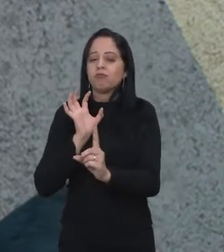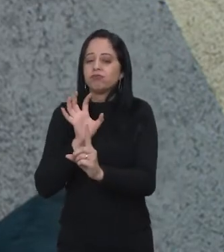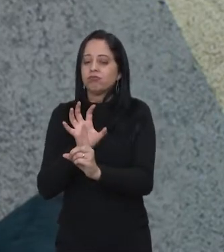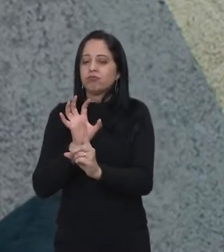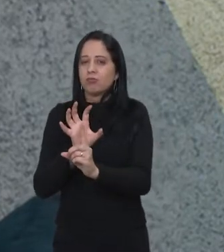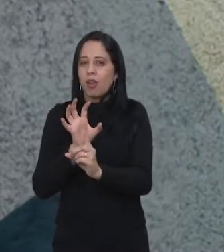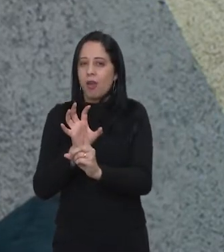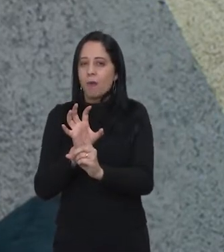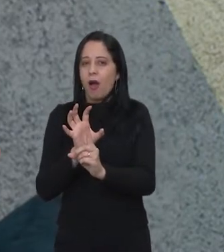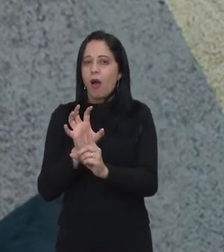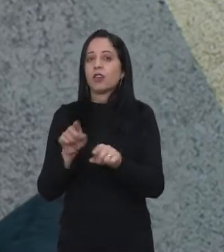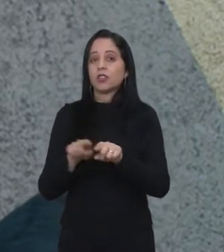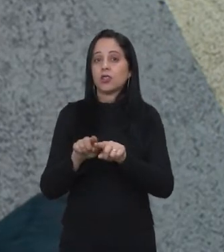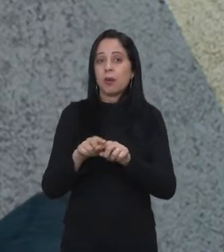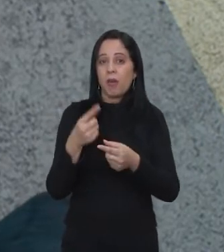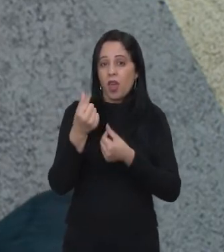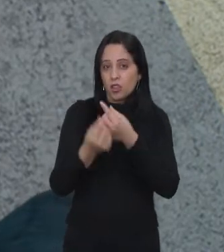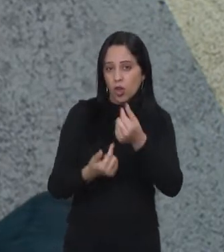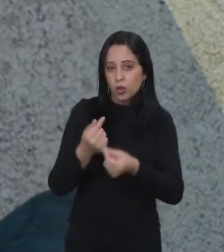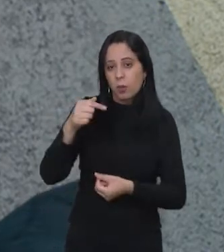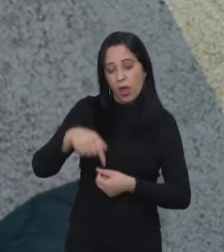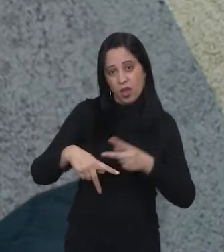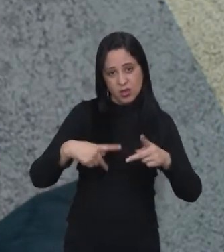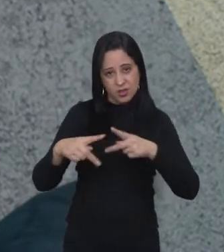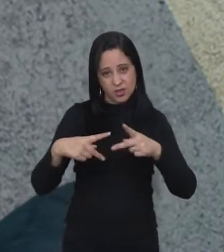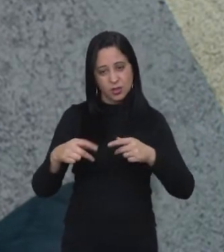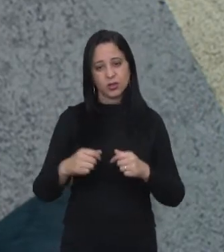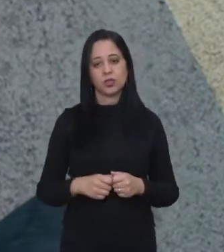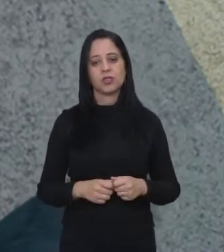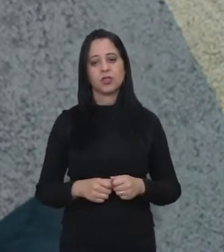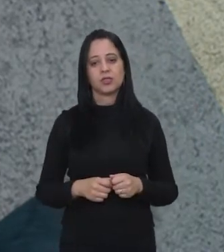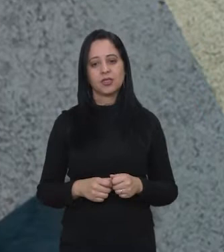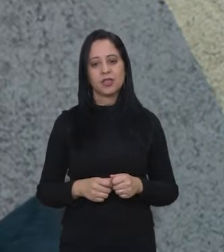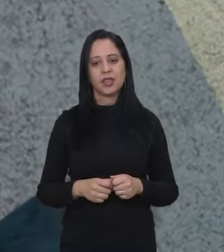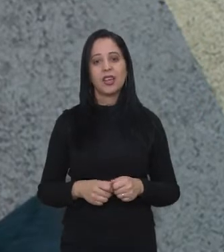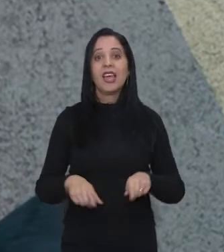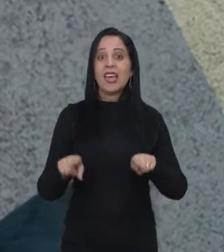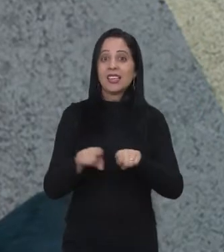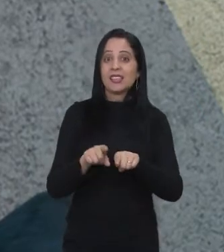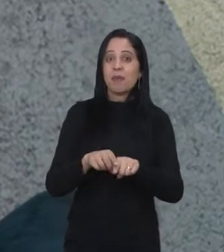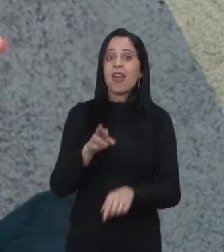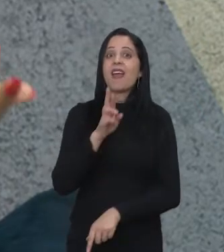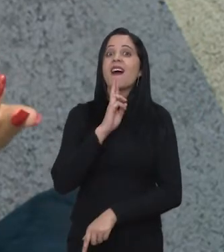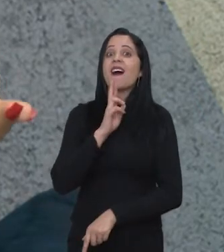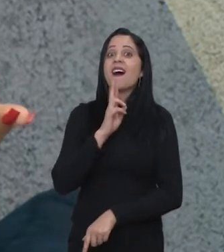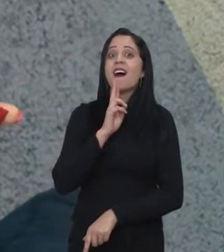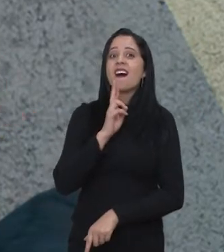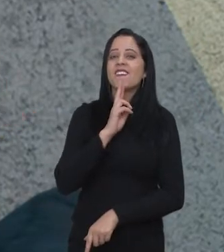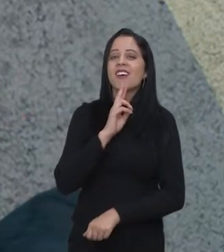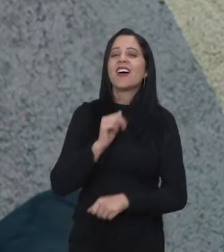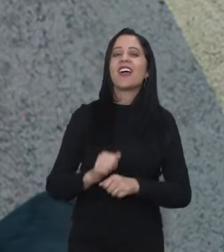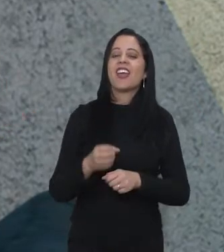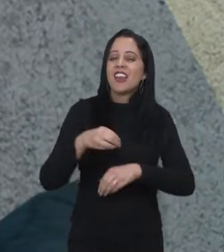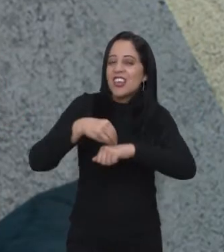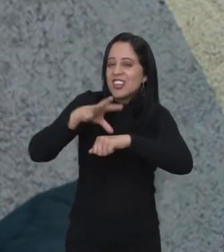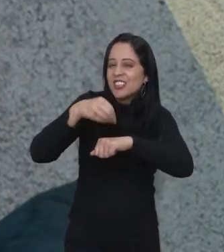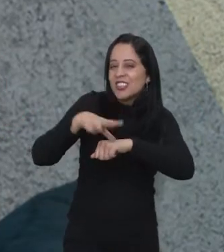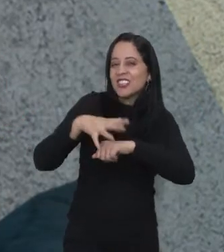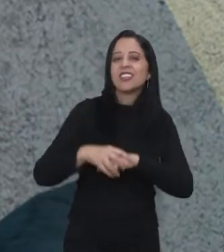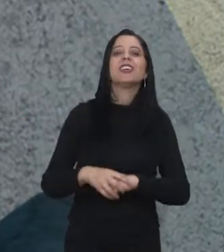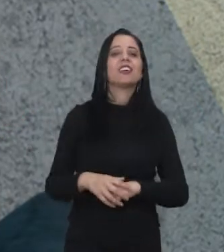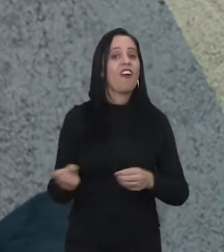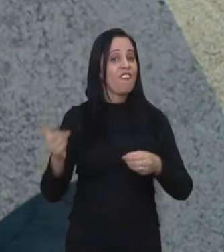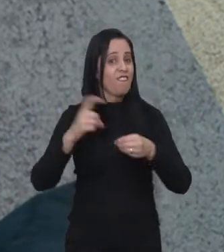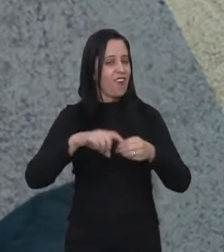das incubadoras nas empresas e na economia em São José dos Campos. E encontrar a Rafaelle Franco na plataforma do